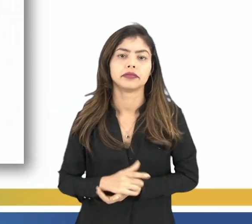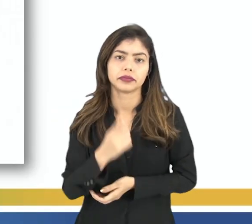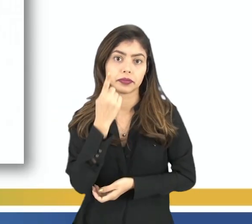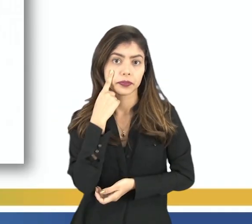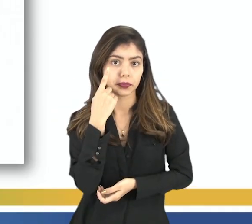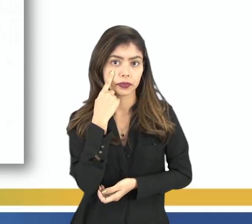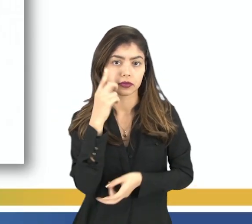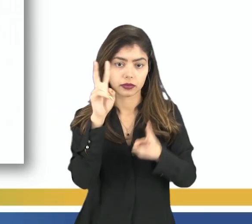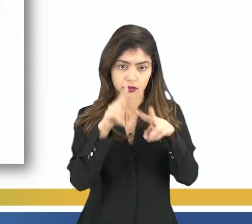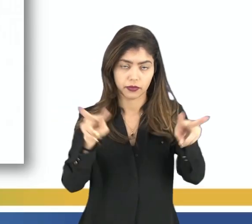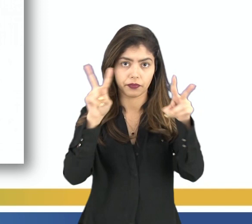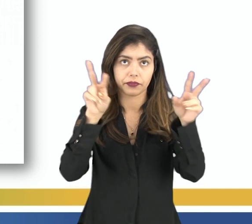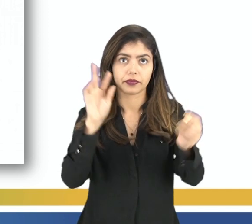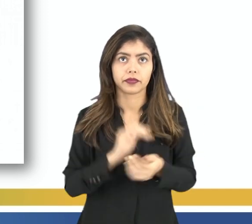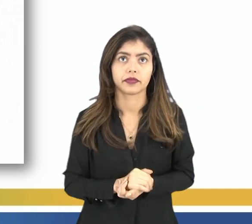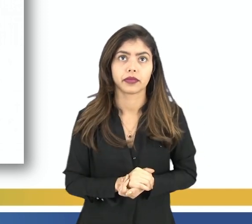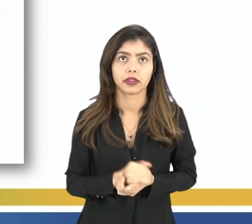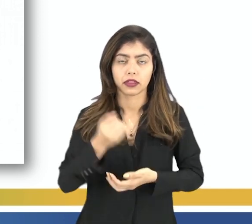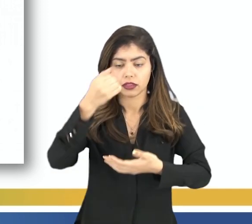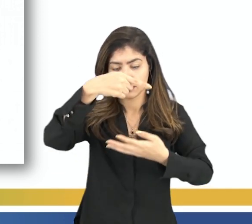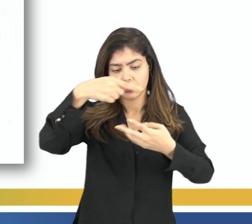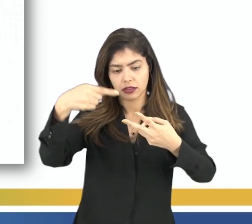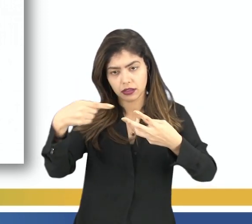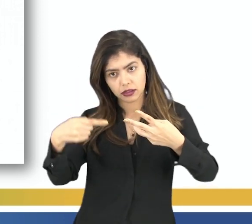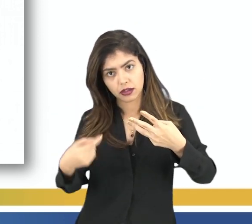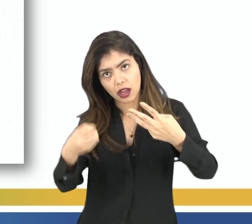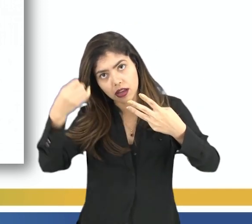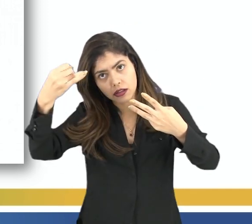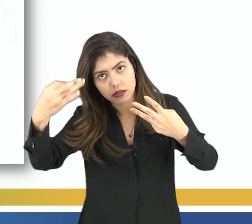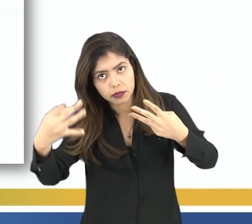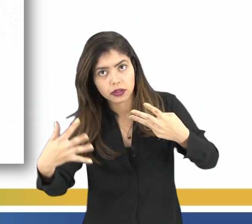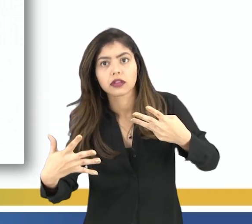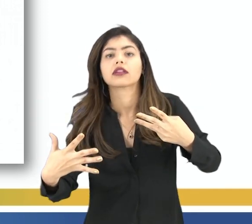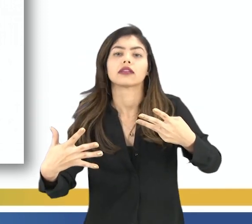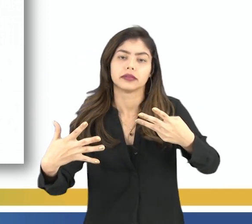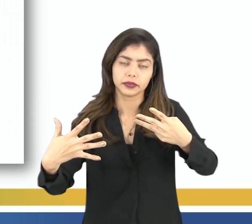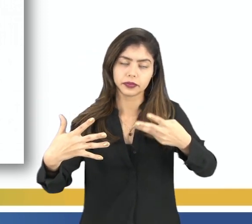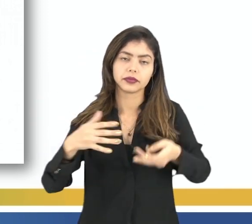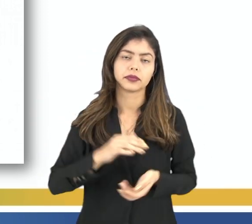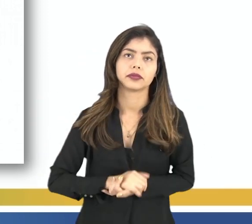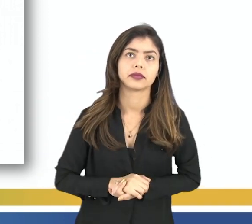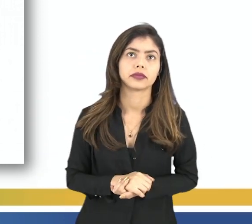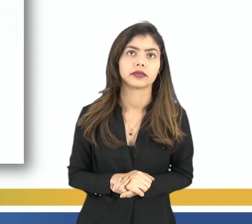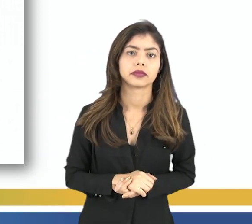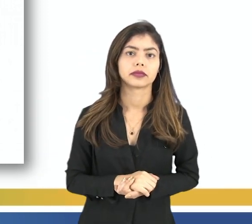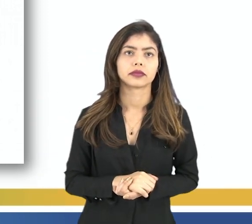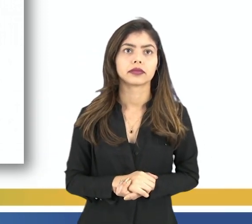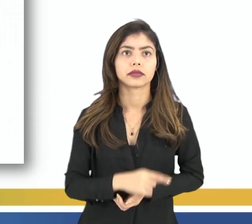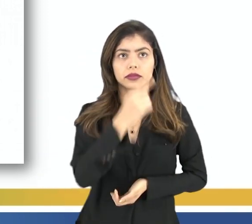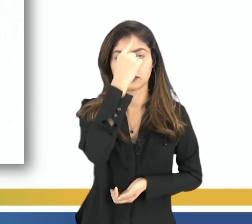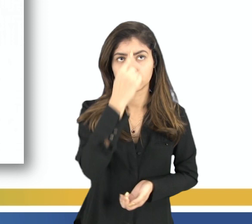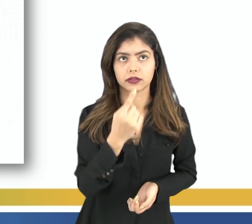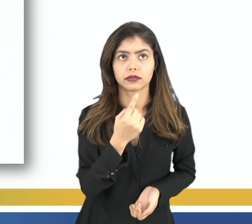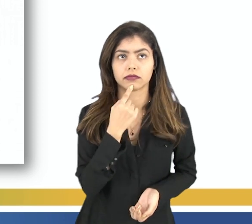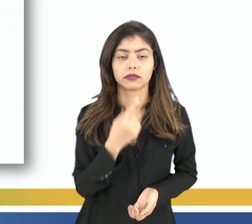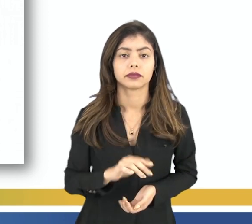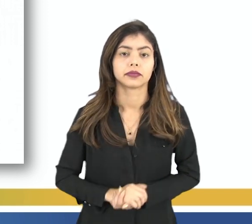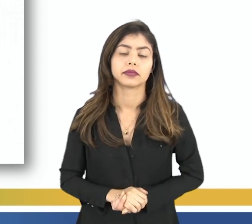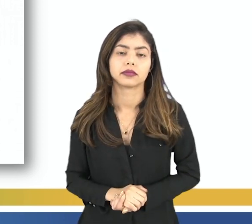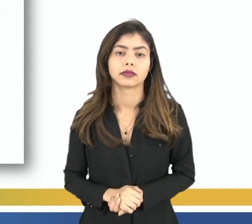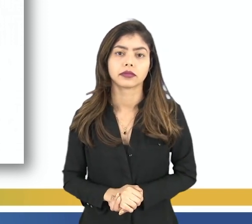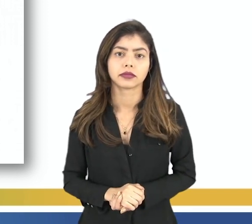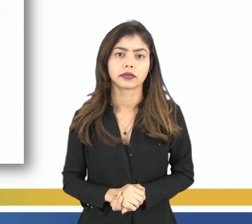vocês podem visualizar, há uma legenda com uma breve descrição. Mas na figura, vamos